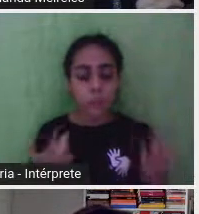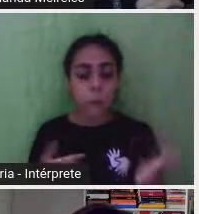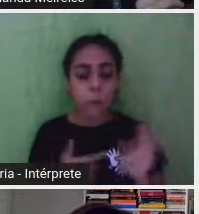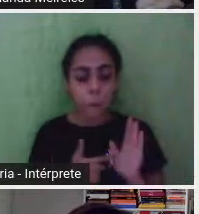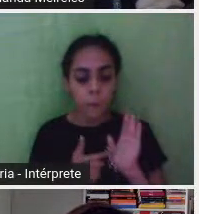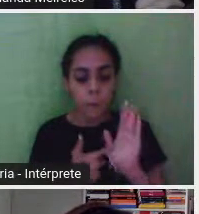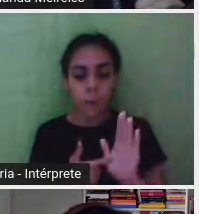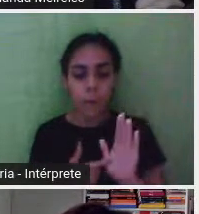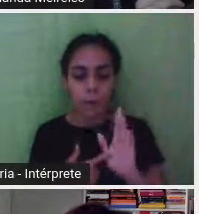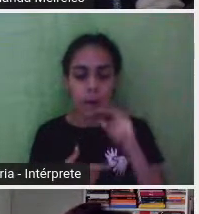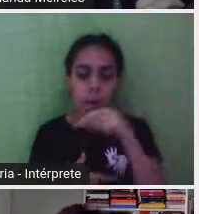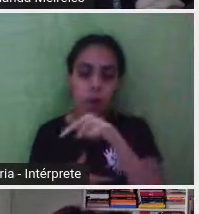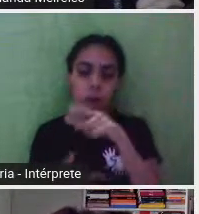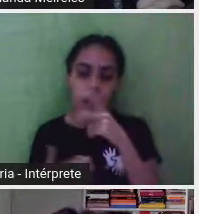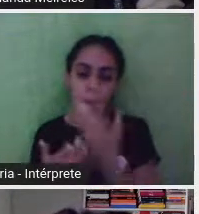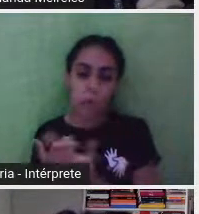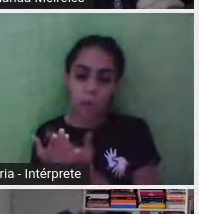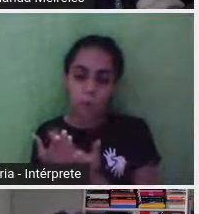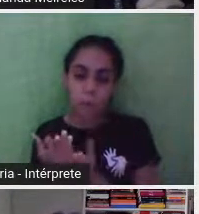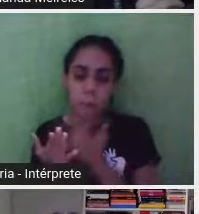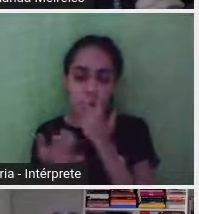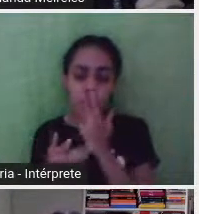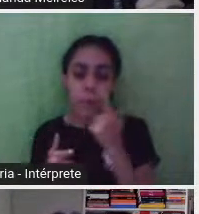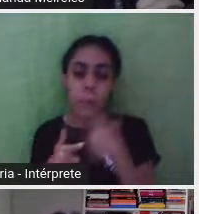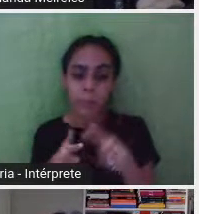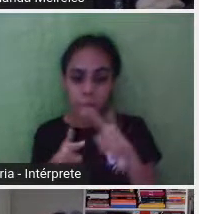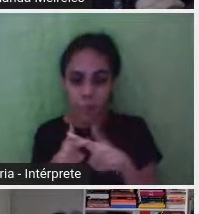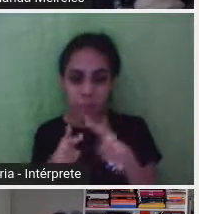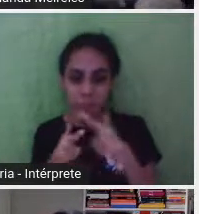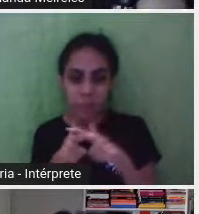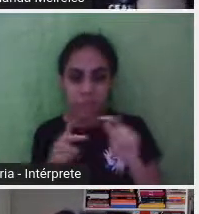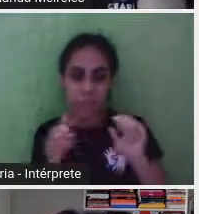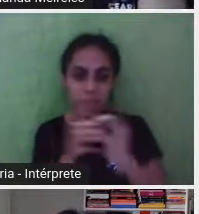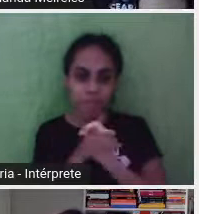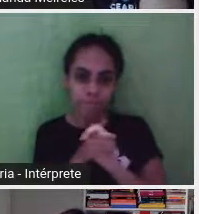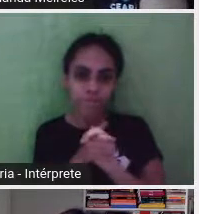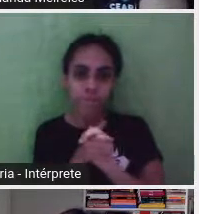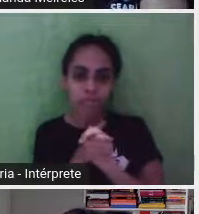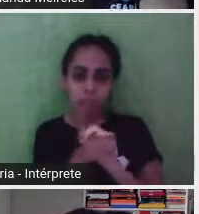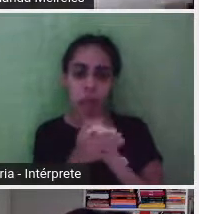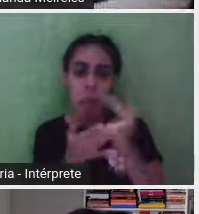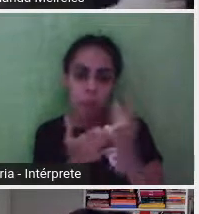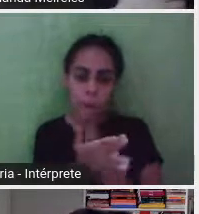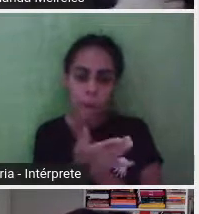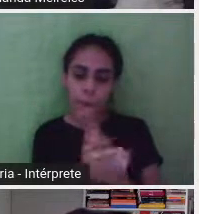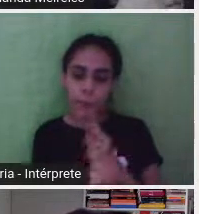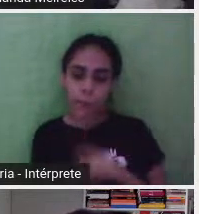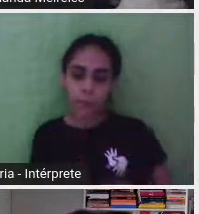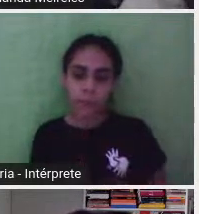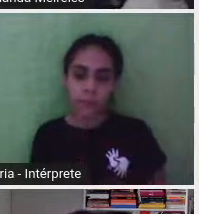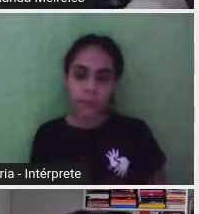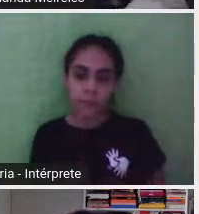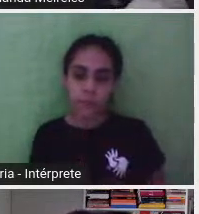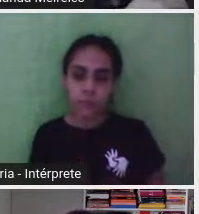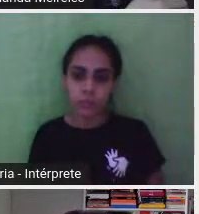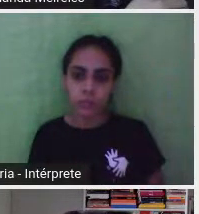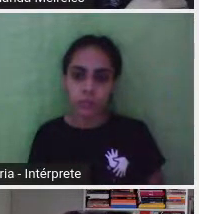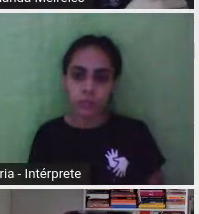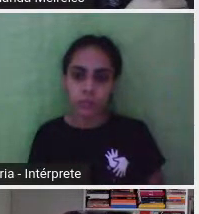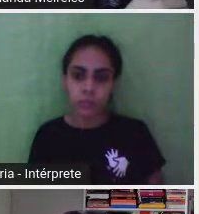começa a desmoronar, né? E aí ela entra no que,